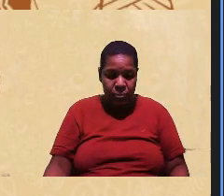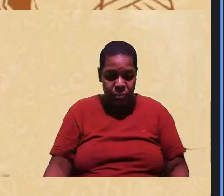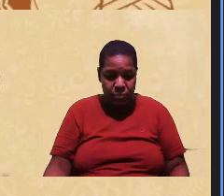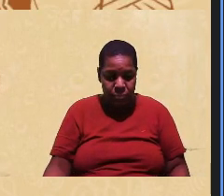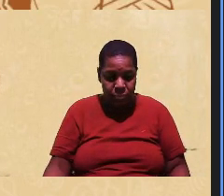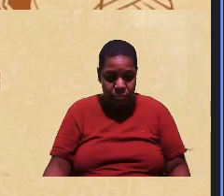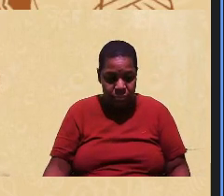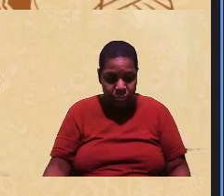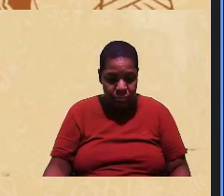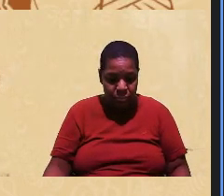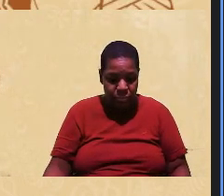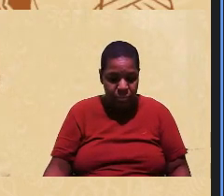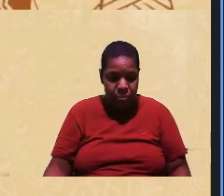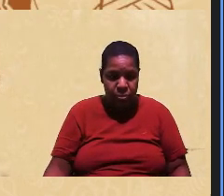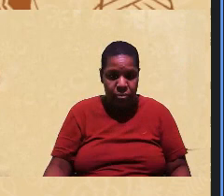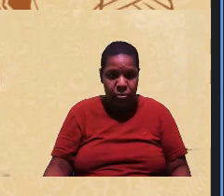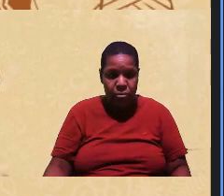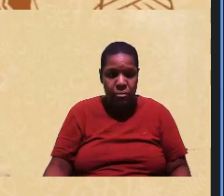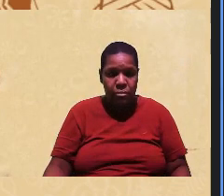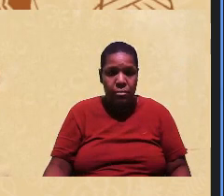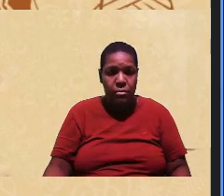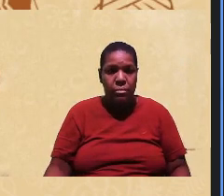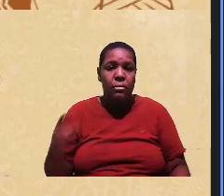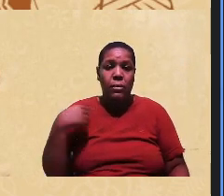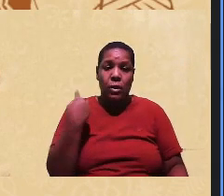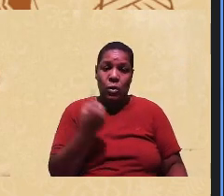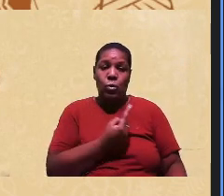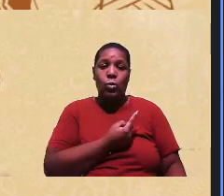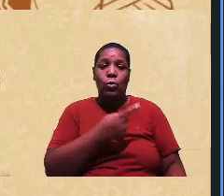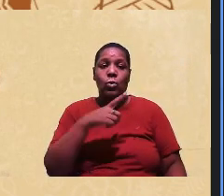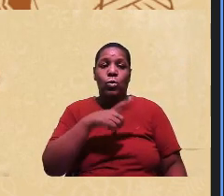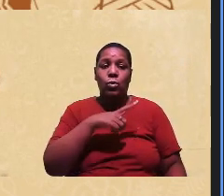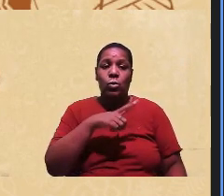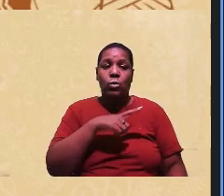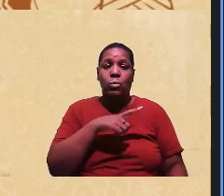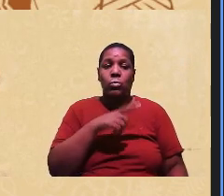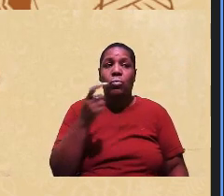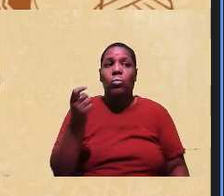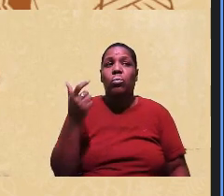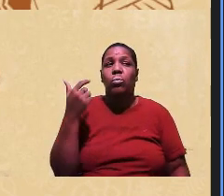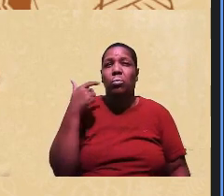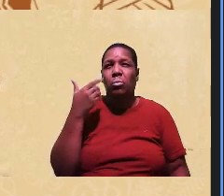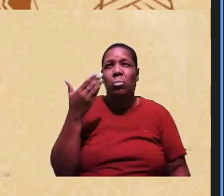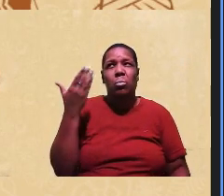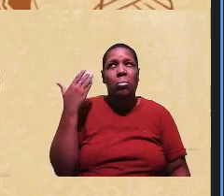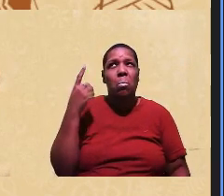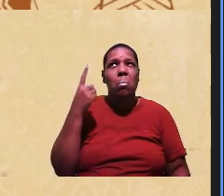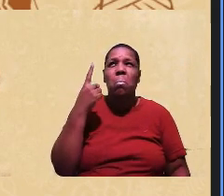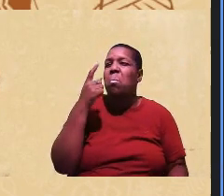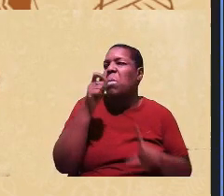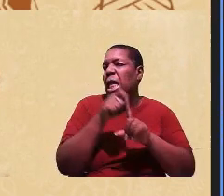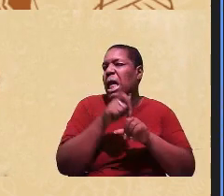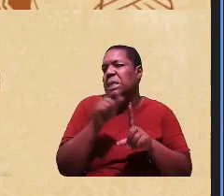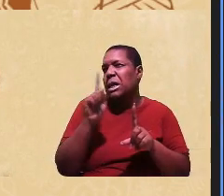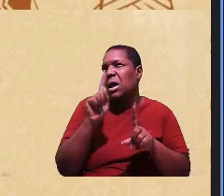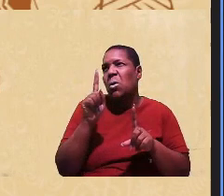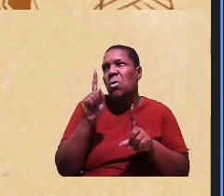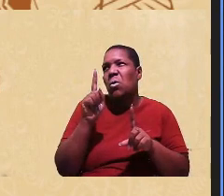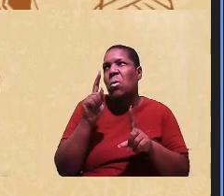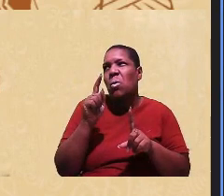eu acho que foi nós tivemos há pouco não chega nem a um mês vai fazer um mês